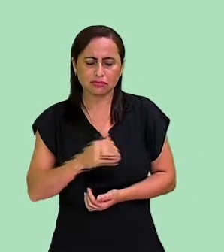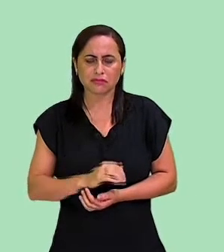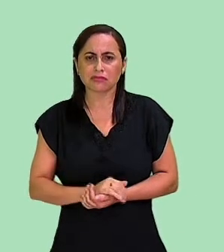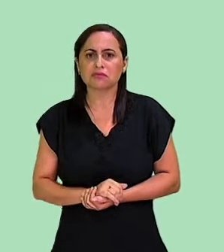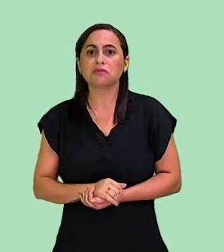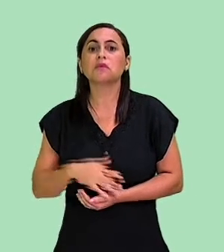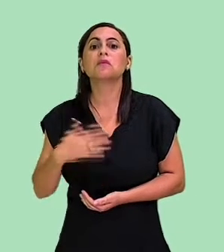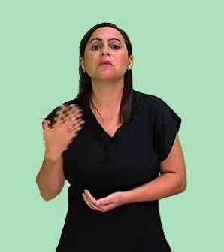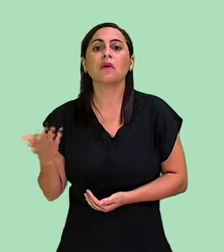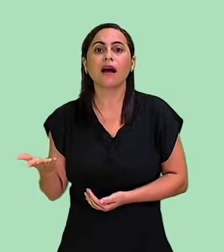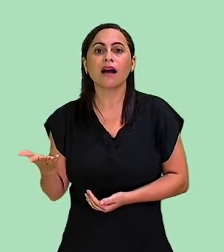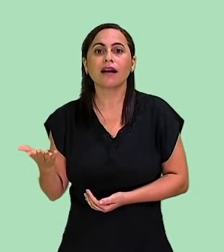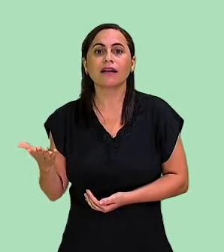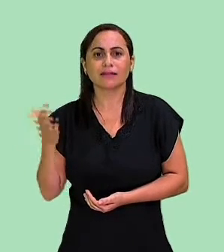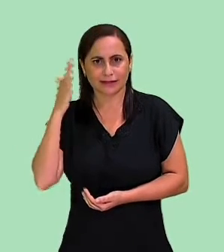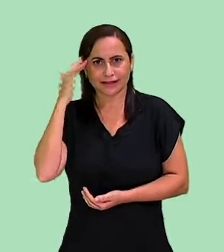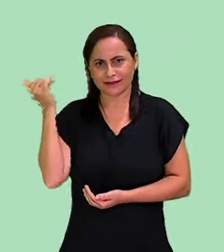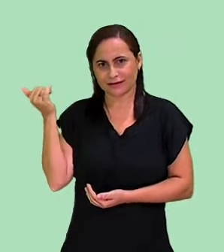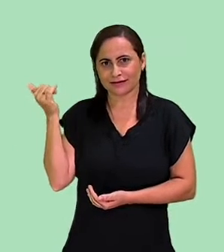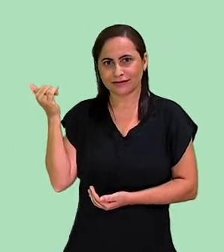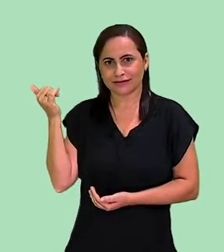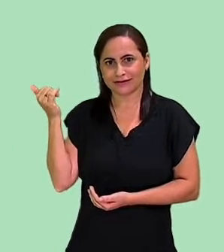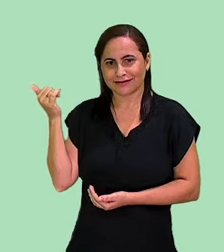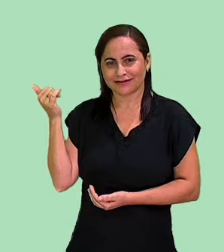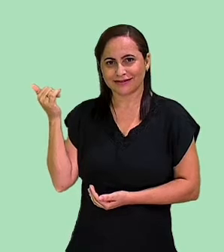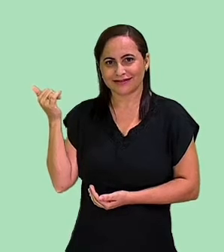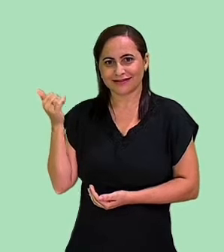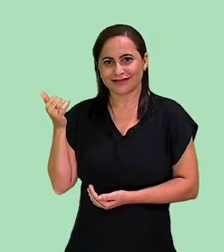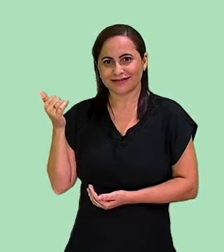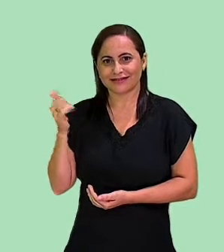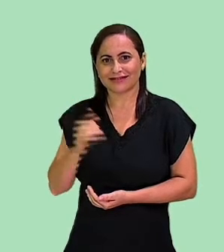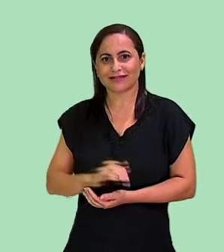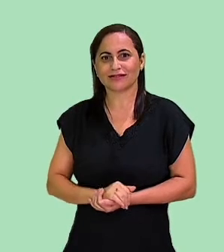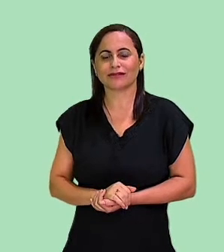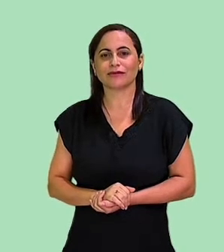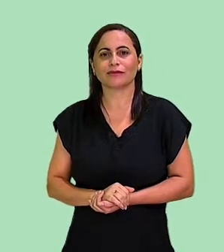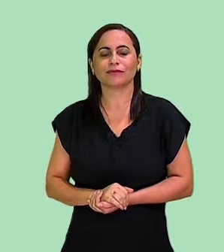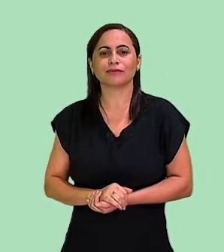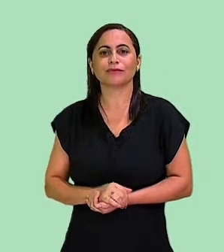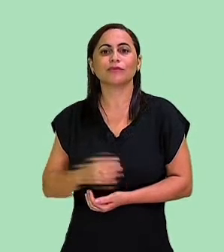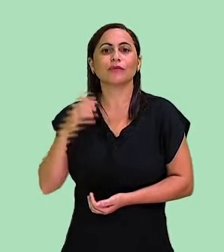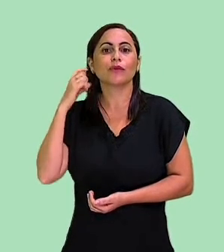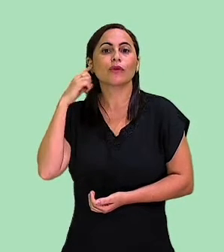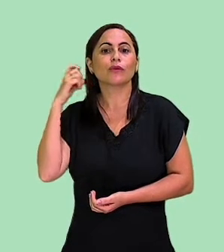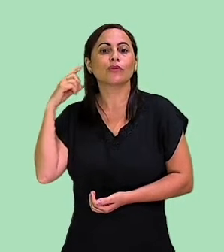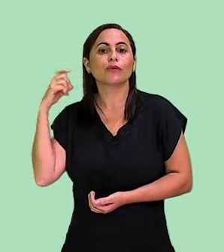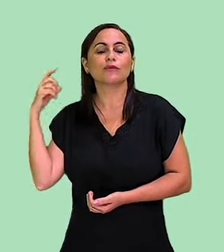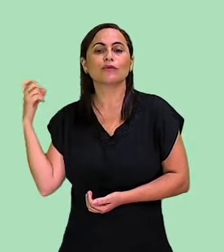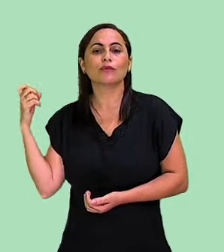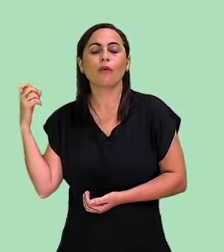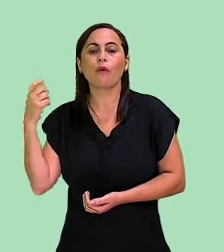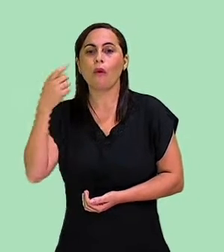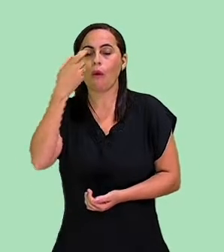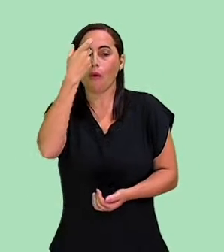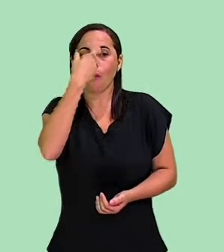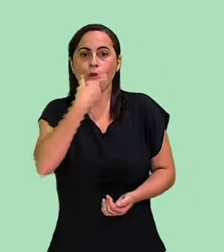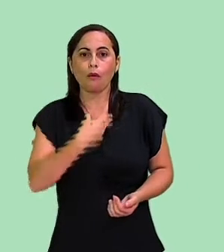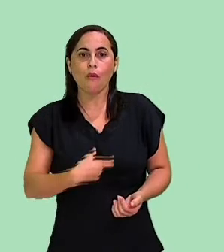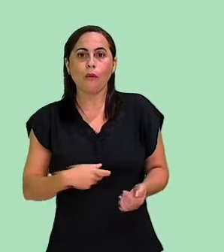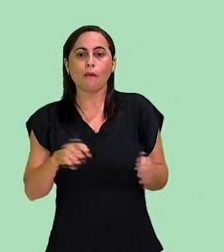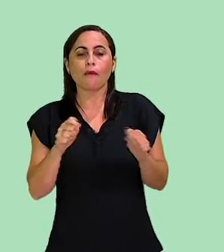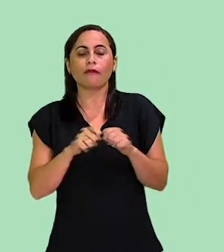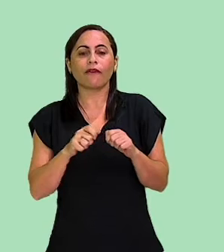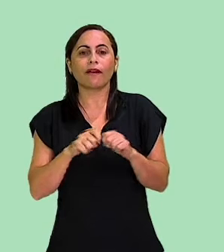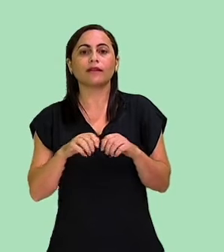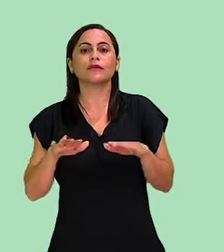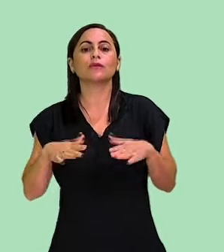E aí? Descobriram, crianças? Este é o som Que o nosso corpo faz